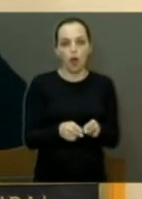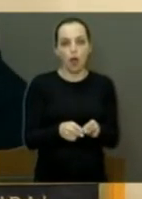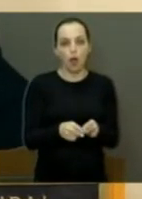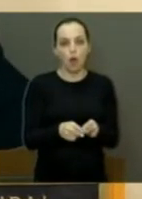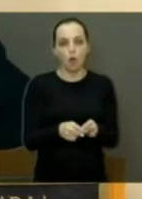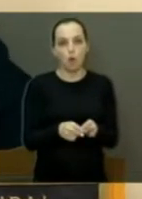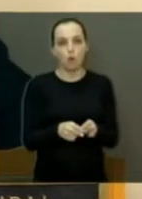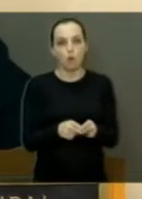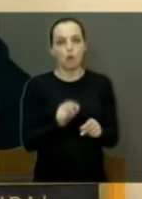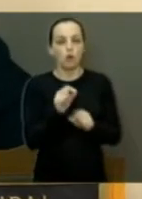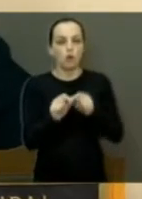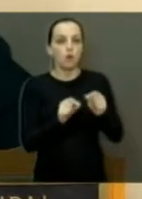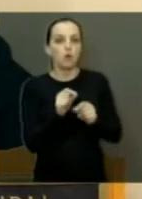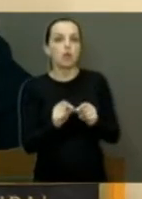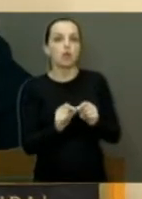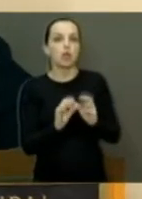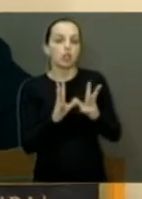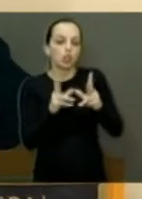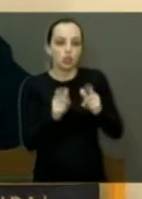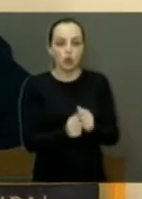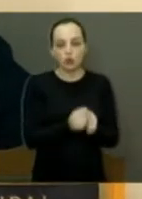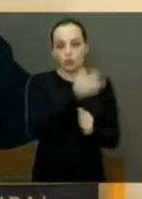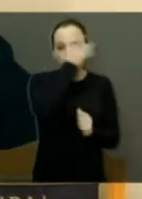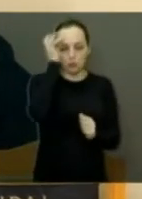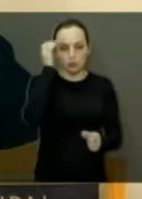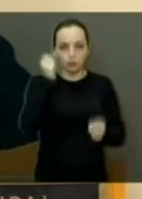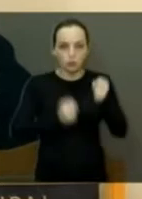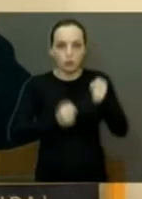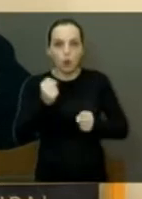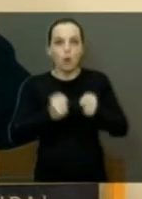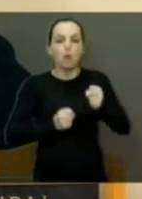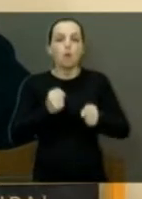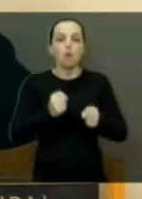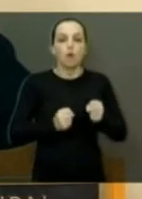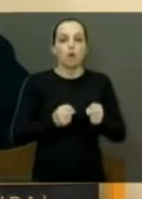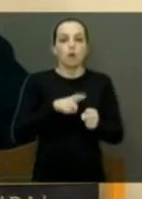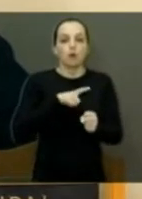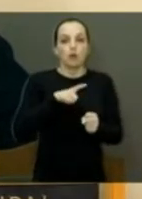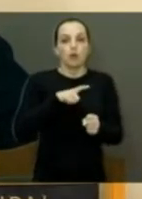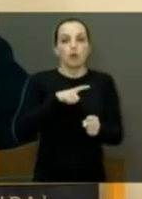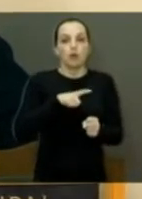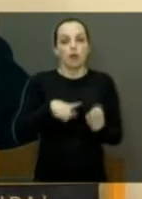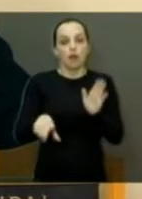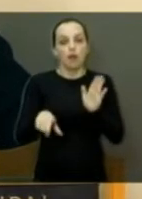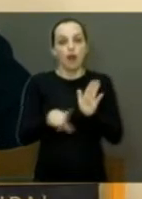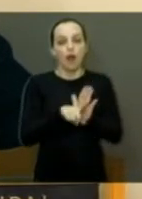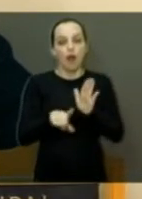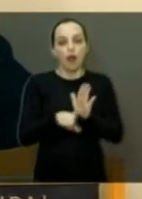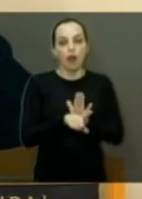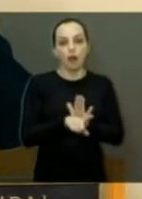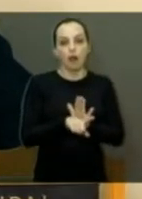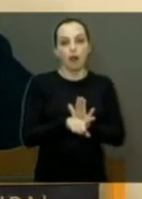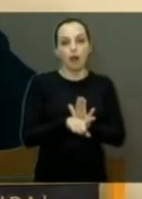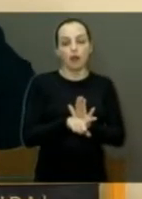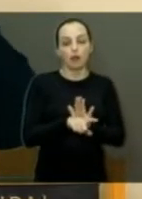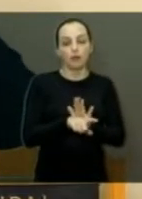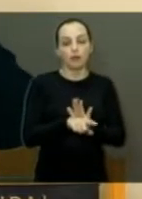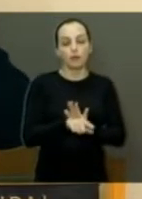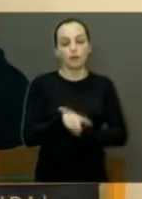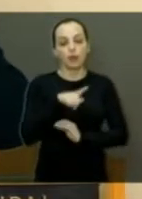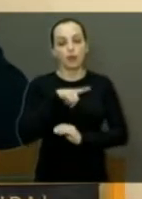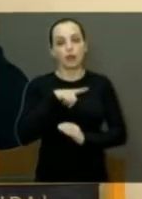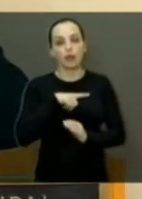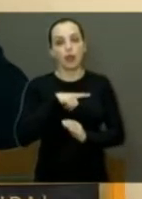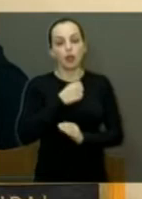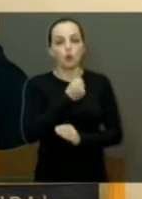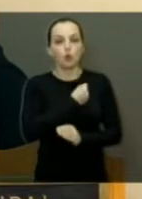todos os proprietários de veículos e os motoristas, porque hoje, além da autuação, tem a pontuação também, que o motorista